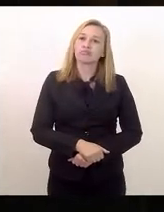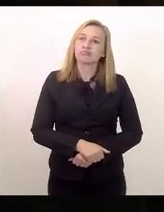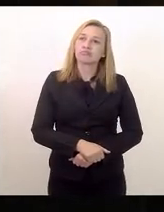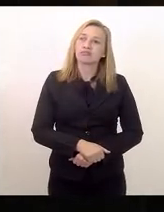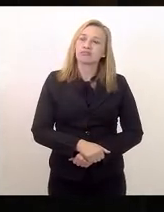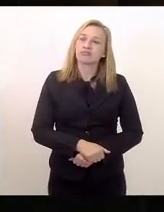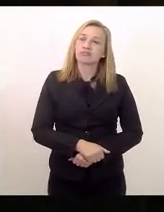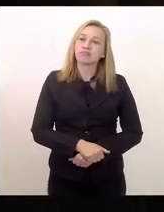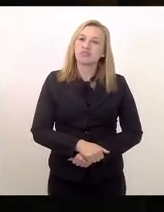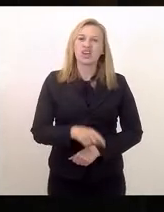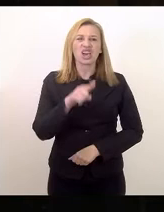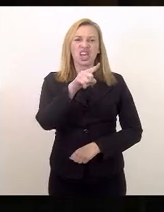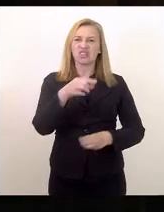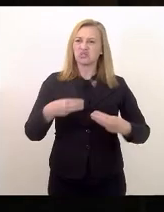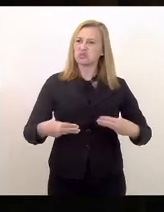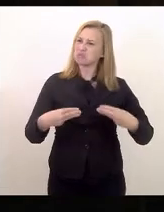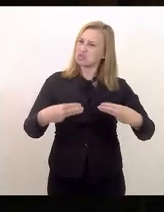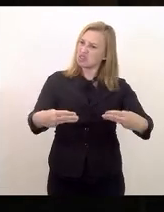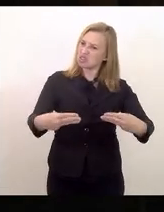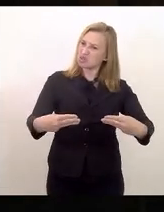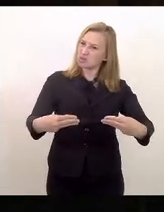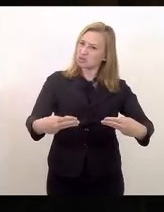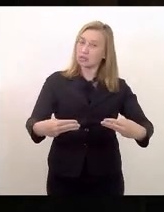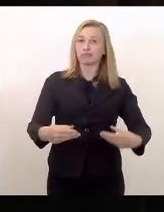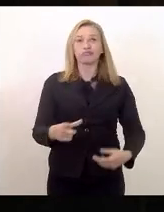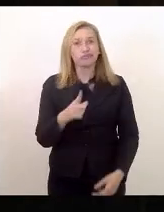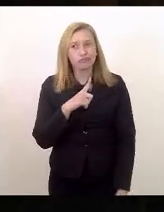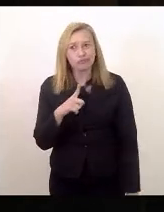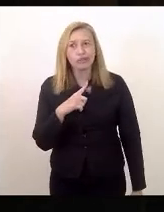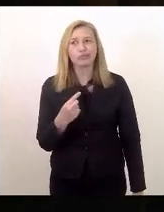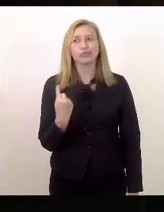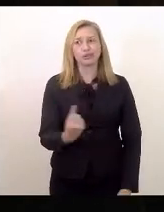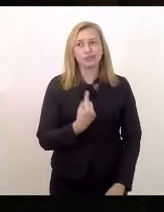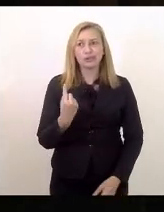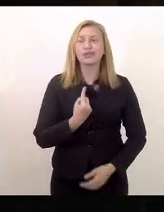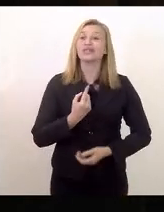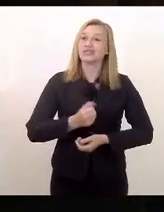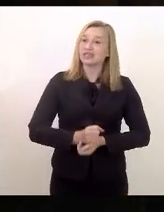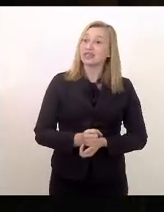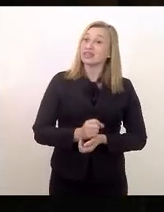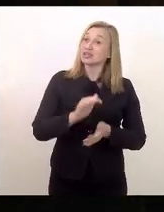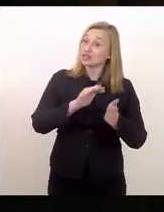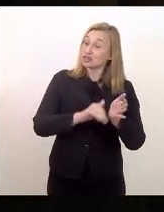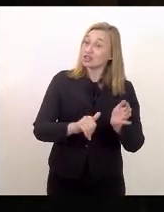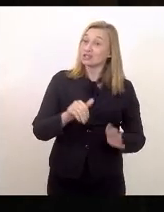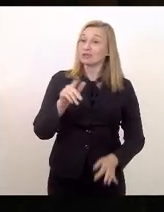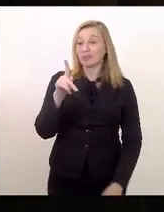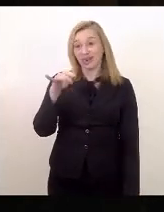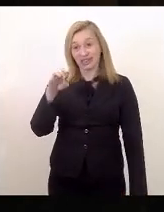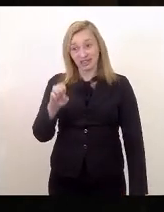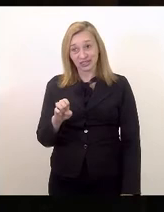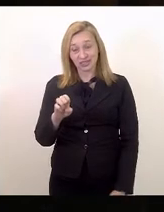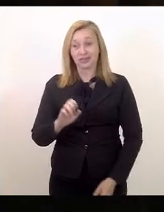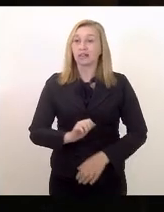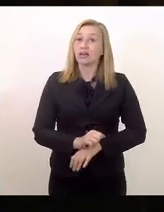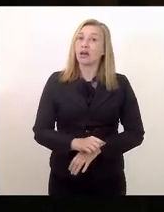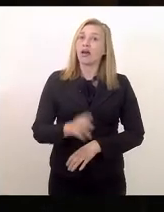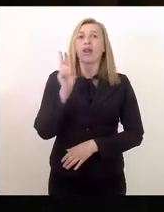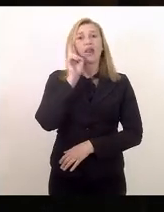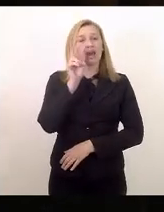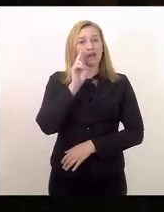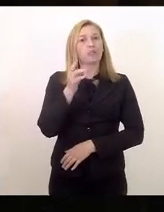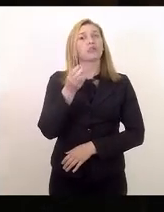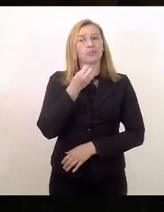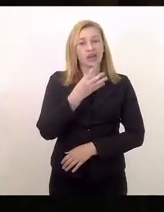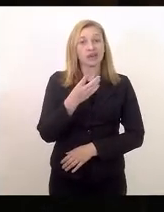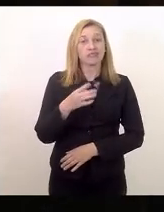os ministros que nós temos, com as exceções de praxis. Me lembro bem, lá na